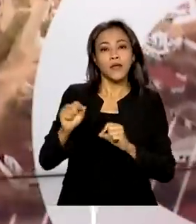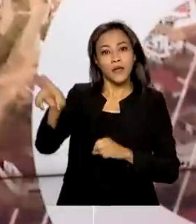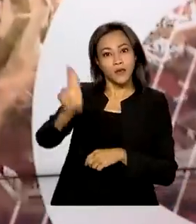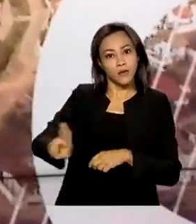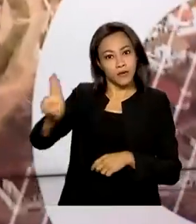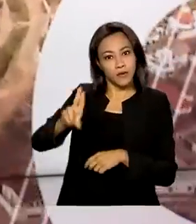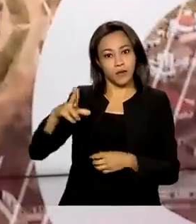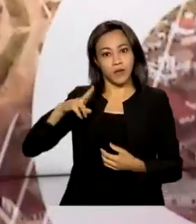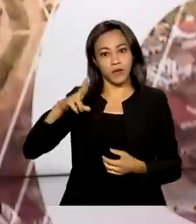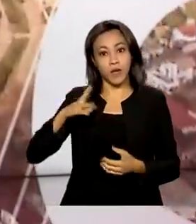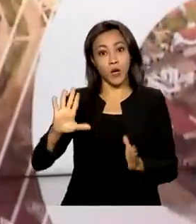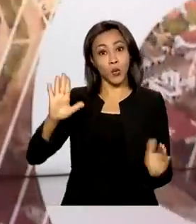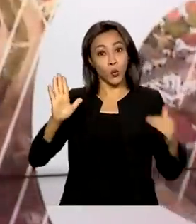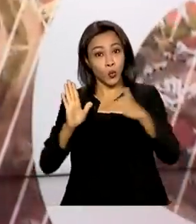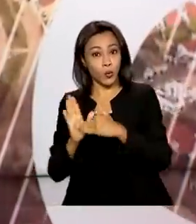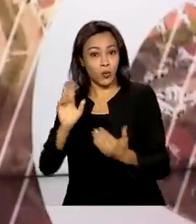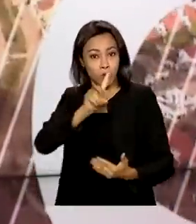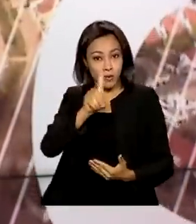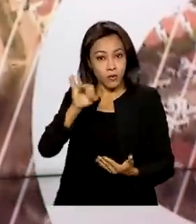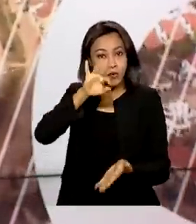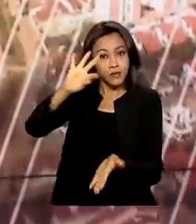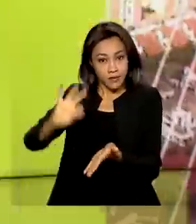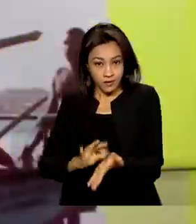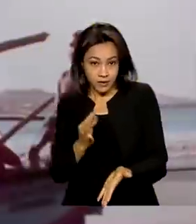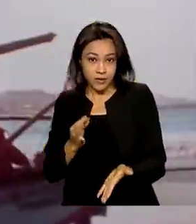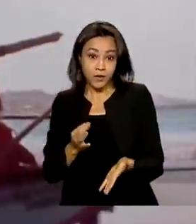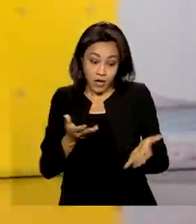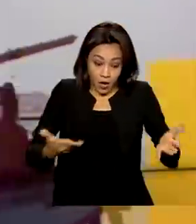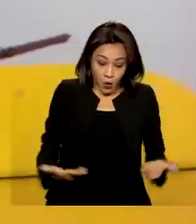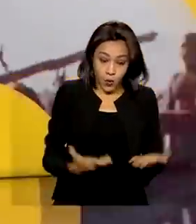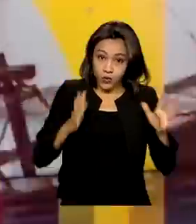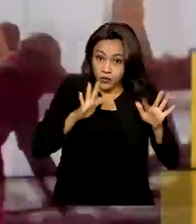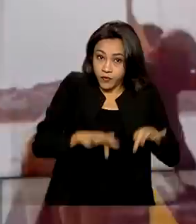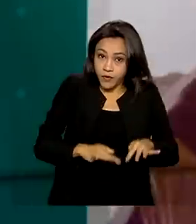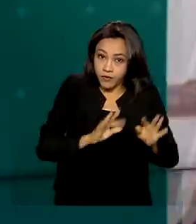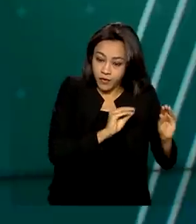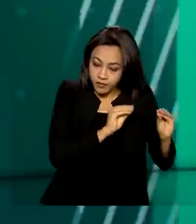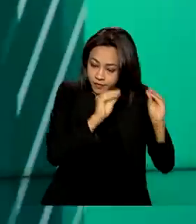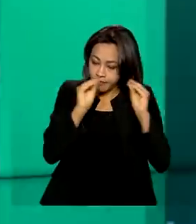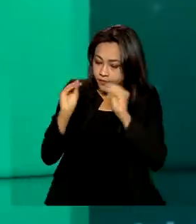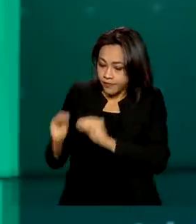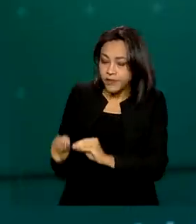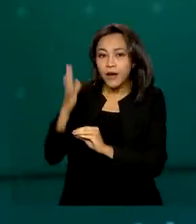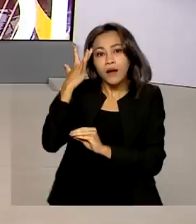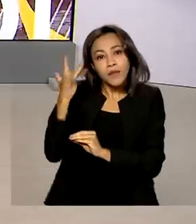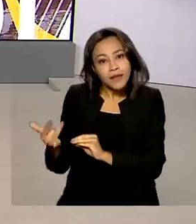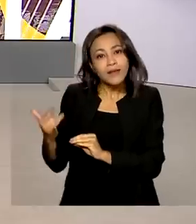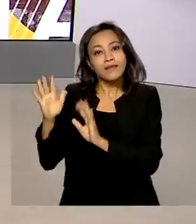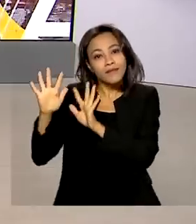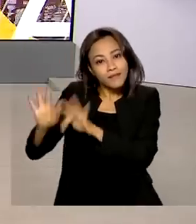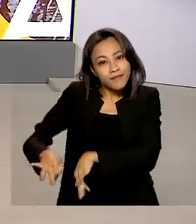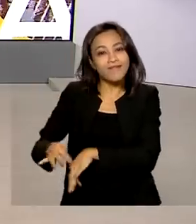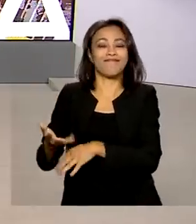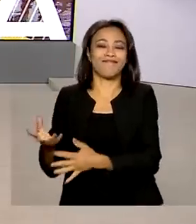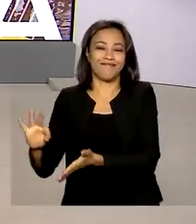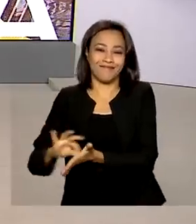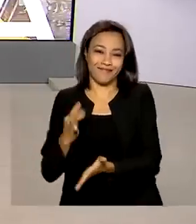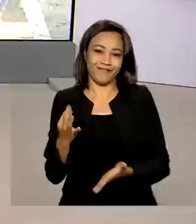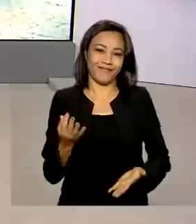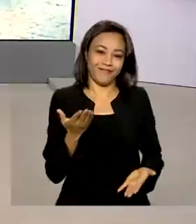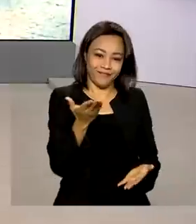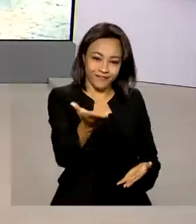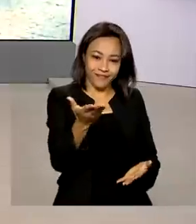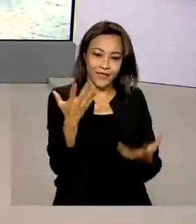privadas. O último dia de inscrição para o ProUni, que terminaria hoje, foi prorrogado para amanhã. Vamos a São Paulo